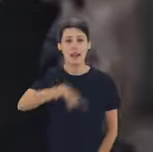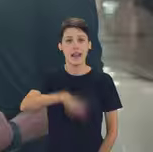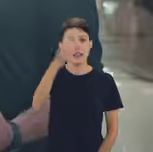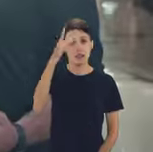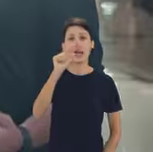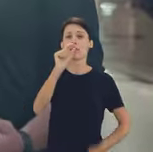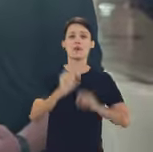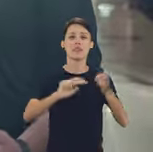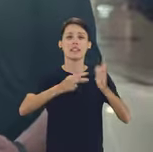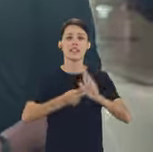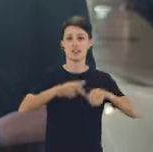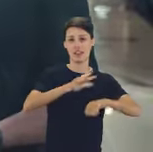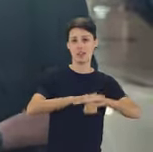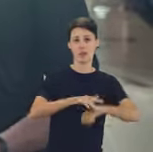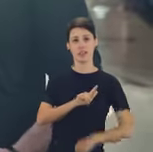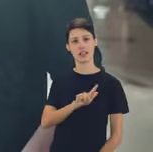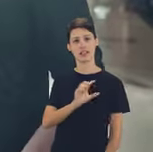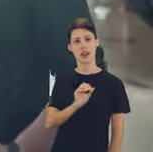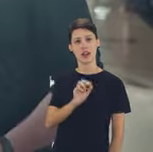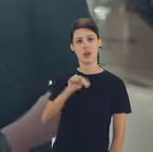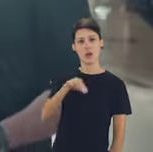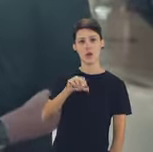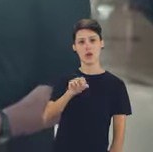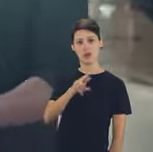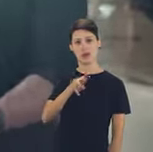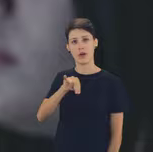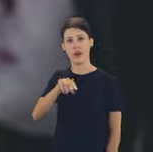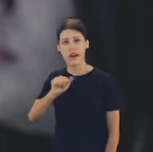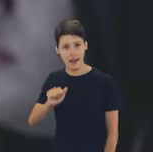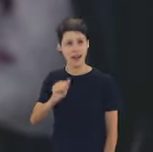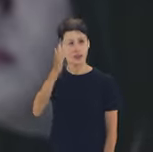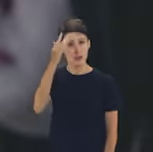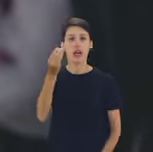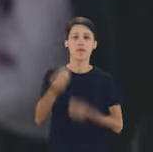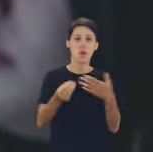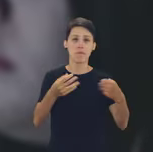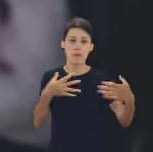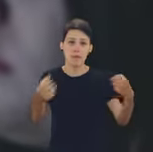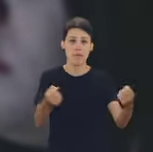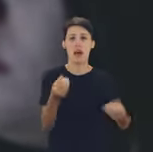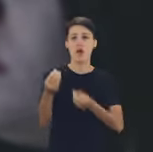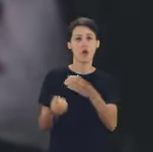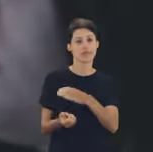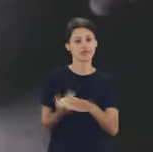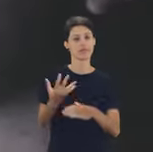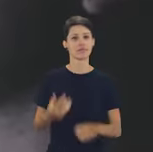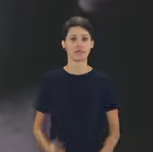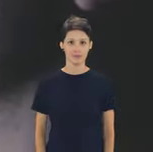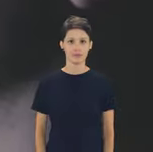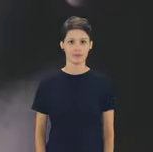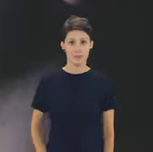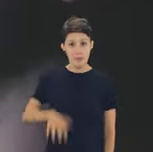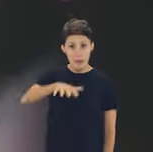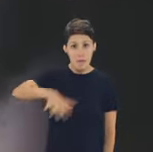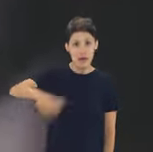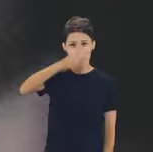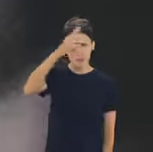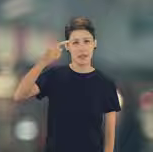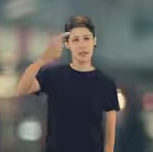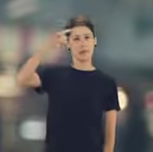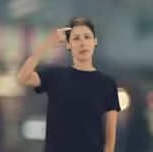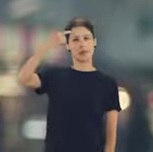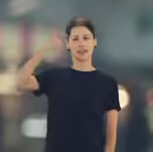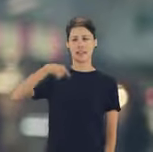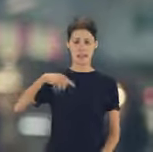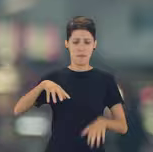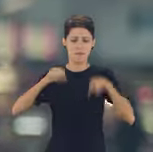Muitas vezes a pessoa não sabe o que é uma gonorreia, a pessoa não sabe como ela se desenvolve no corpo, tanto num homem quanto numa mulher. As pessoas acham que nunca vai